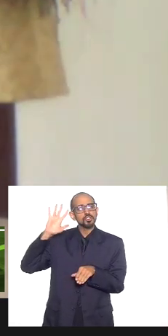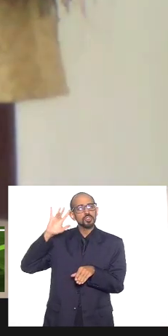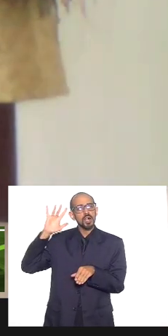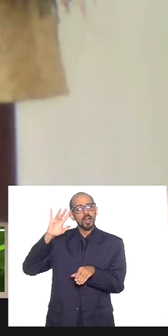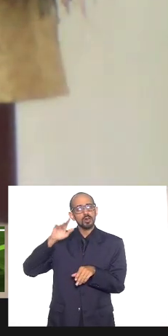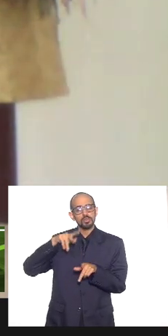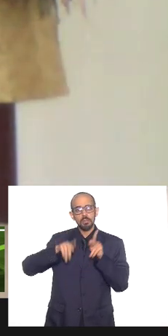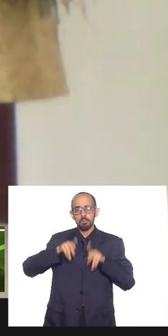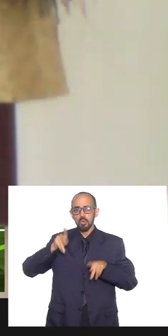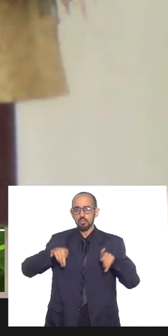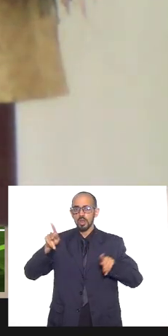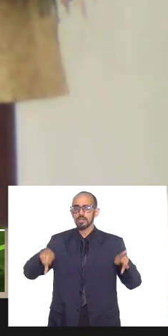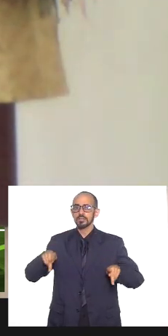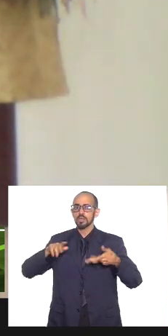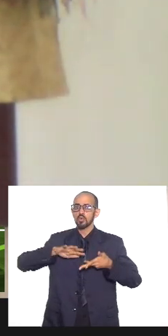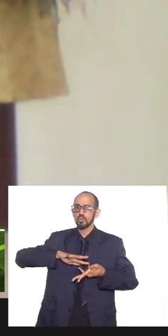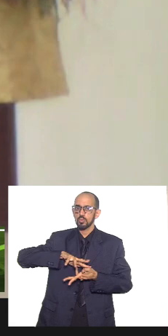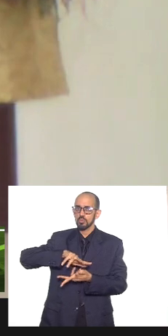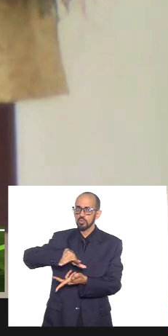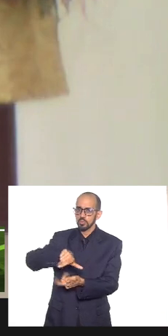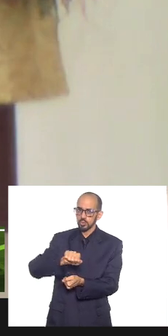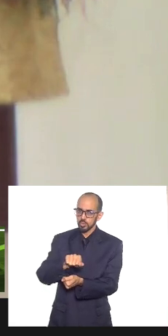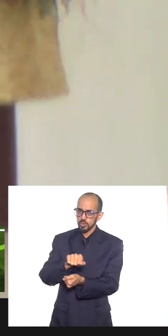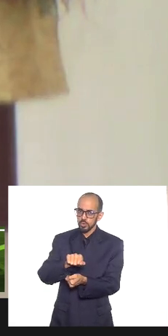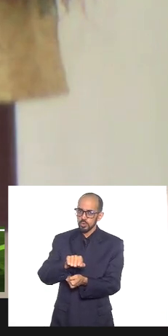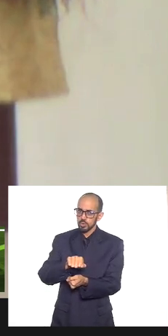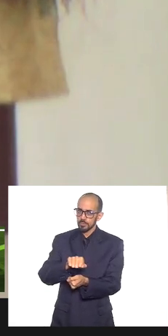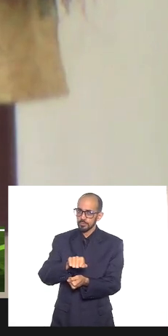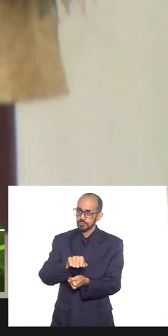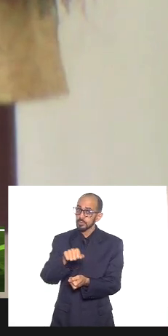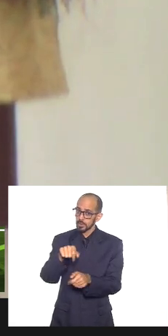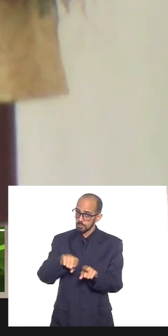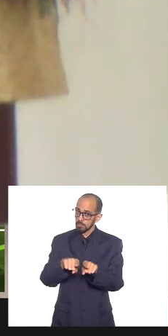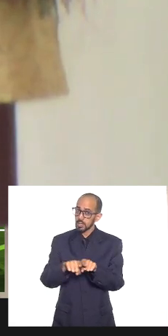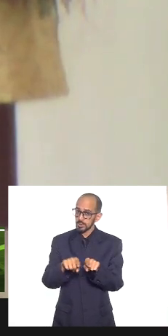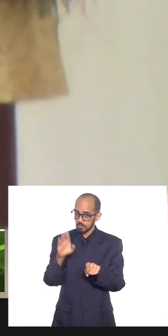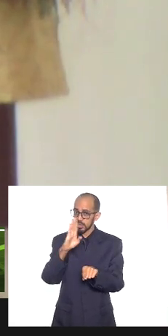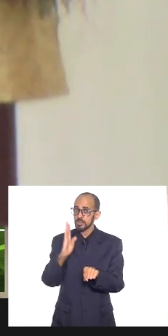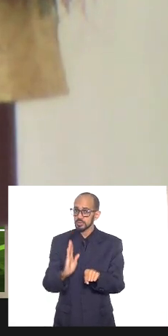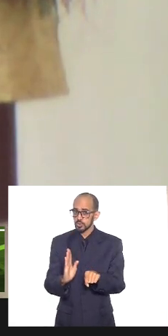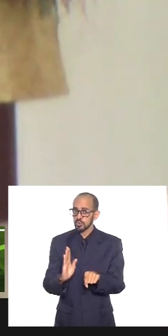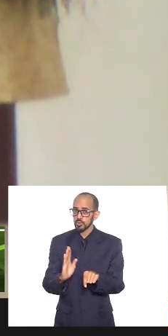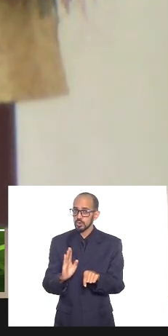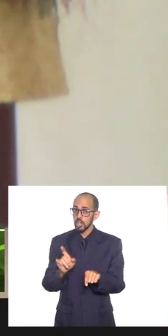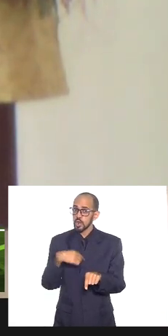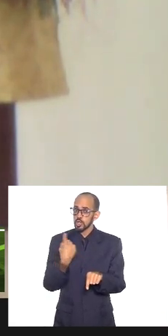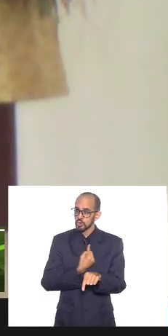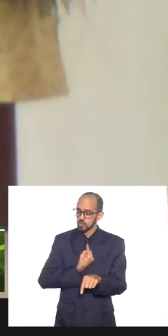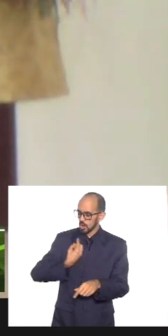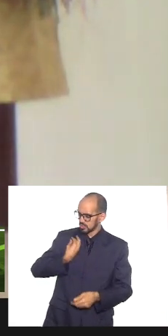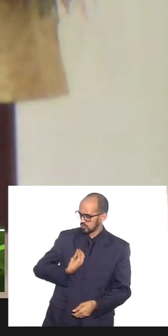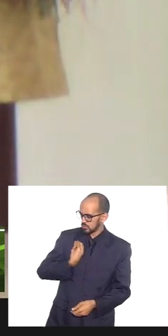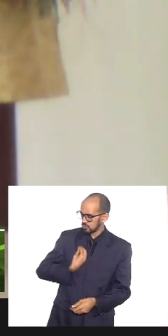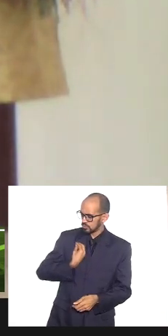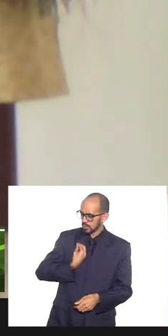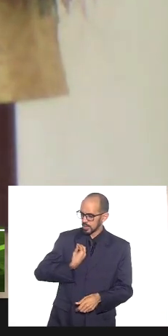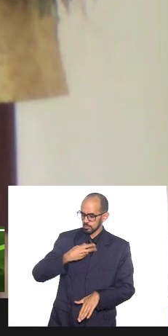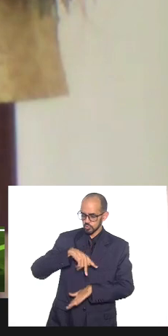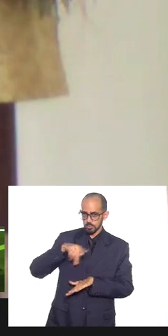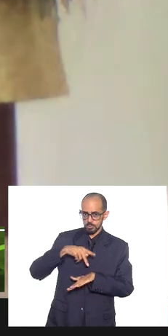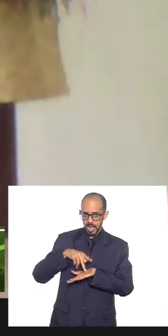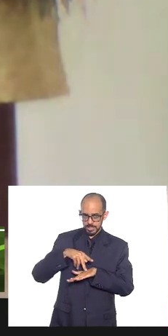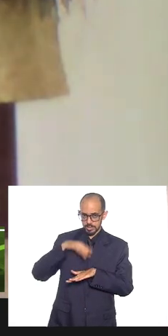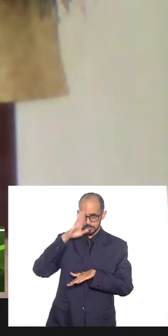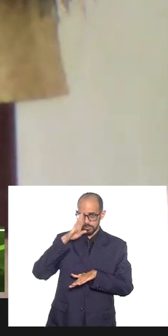da população mundial e brasileira. Nós sobrevivemos no Estado de nação Brasil